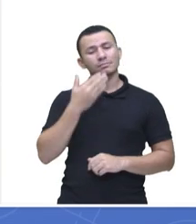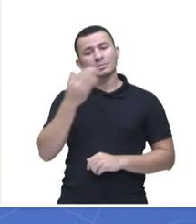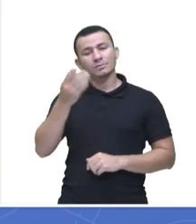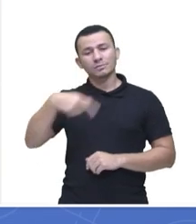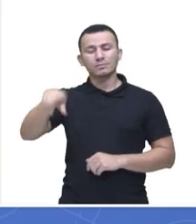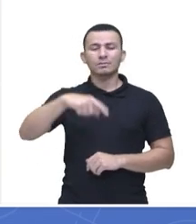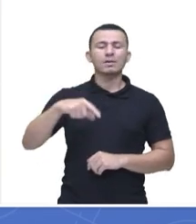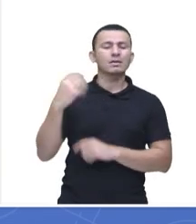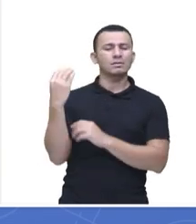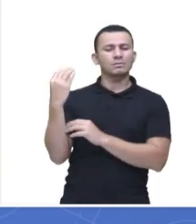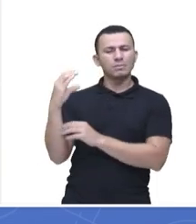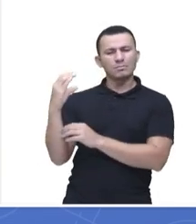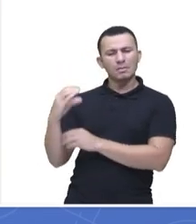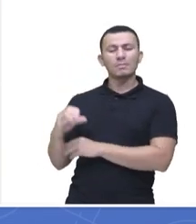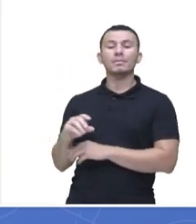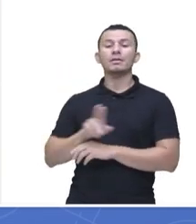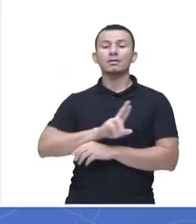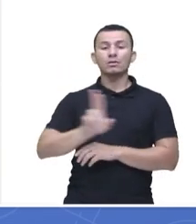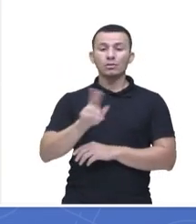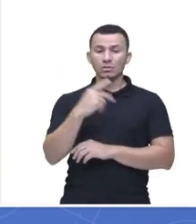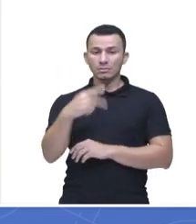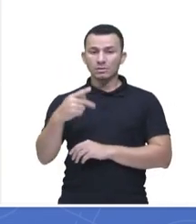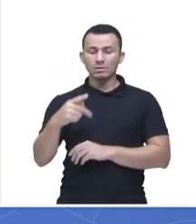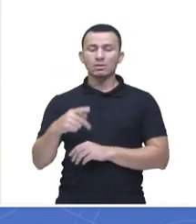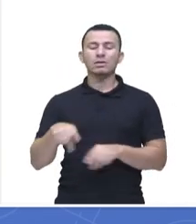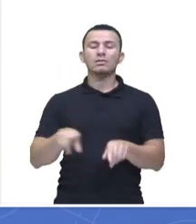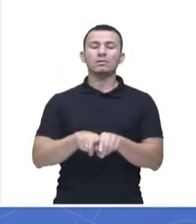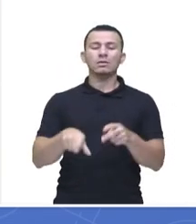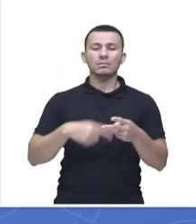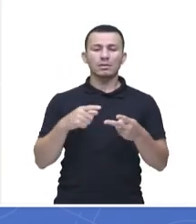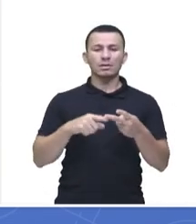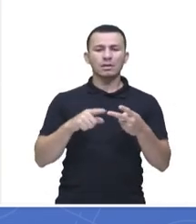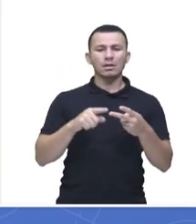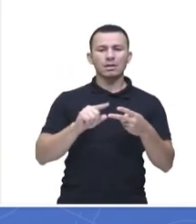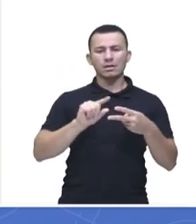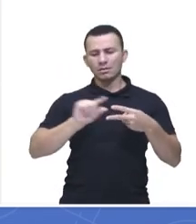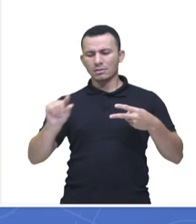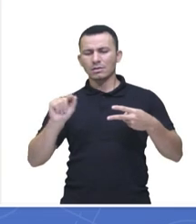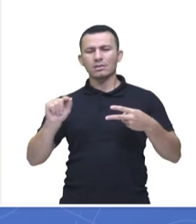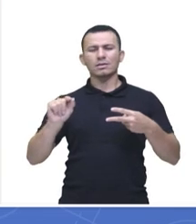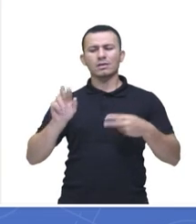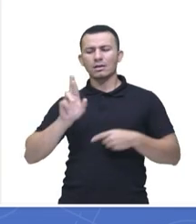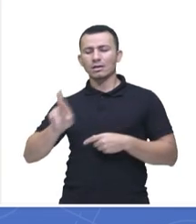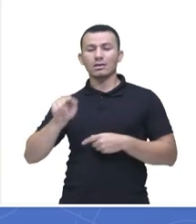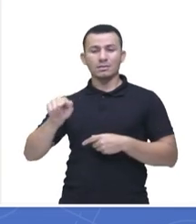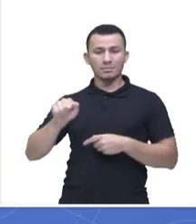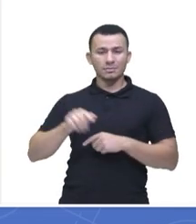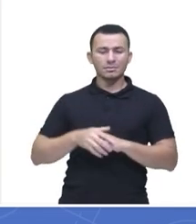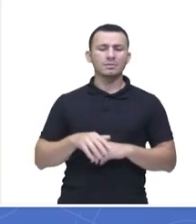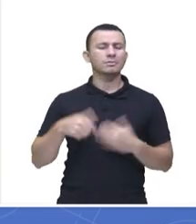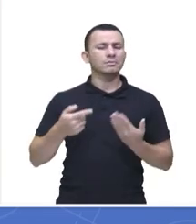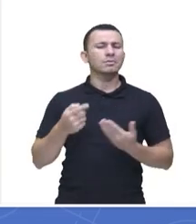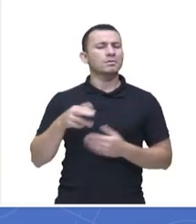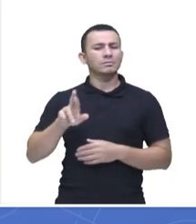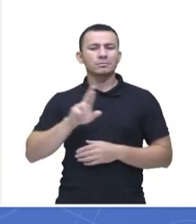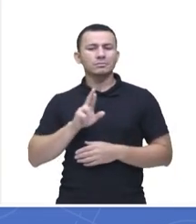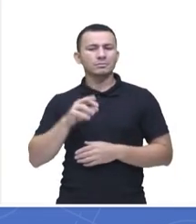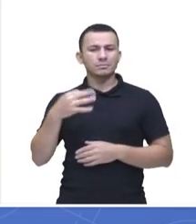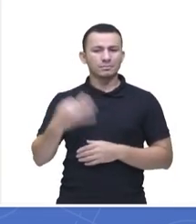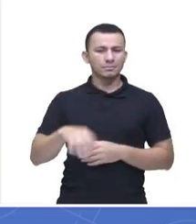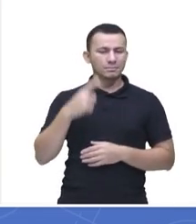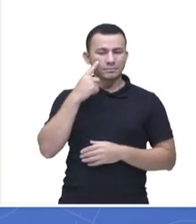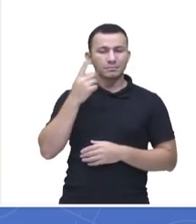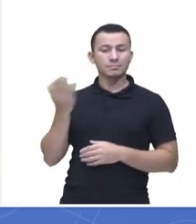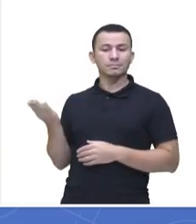colocassem o nome e do lado a resposta, tá bom? O vocês acham que é esse